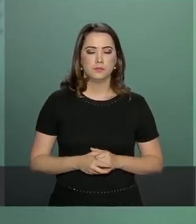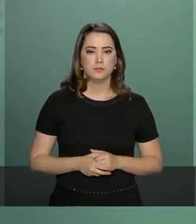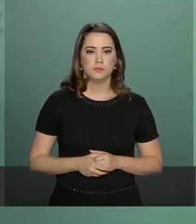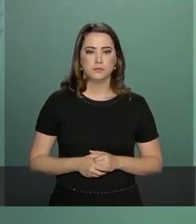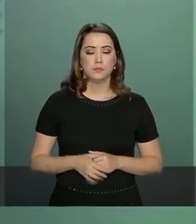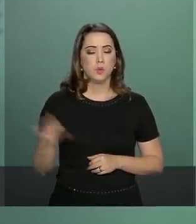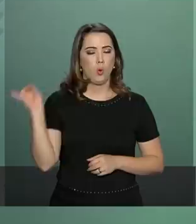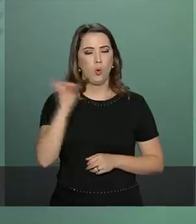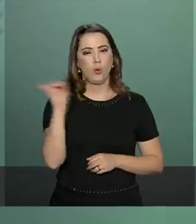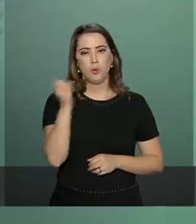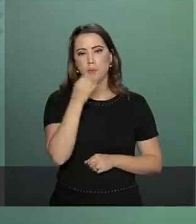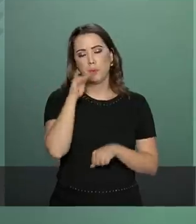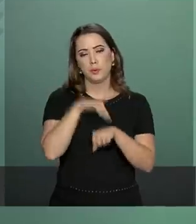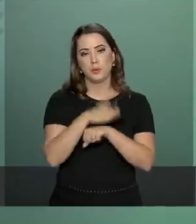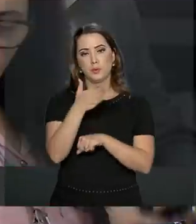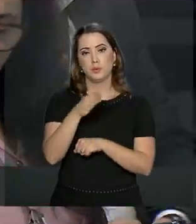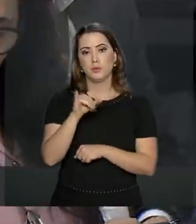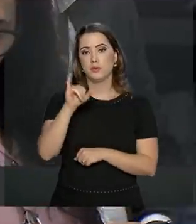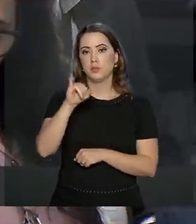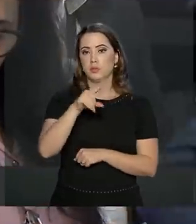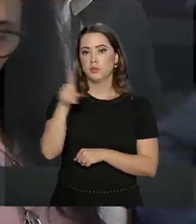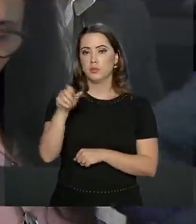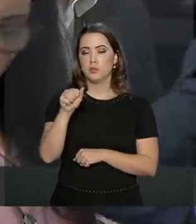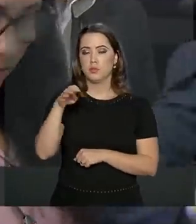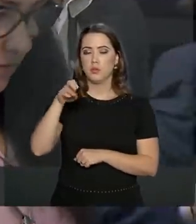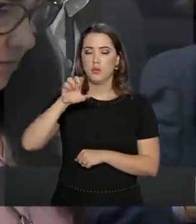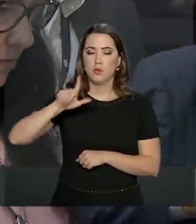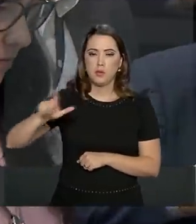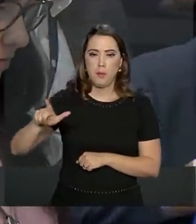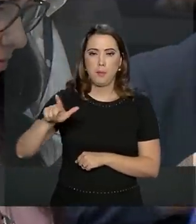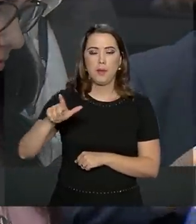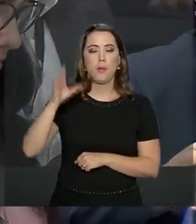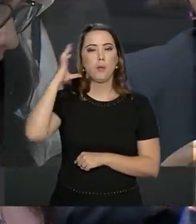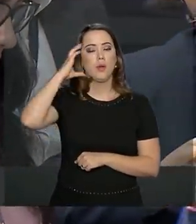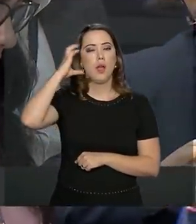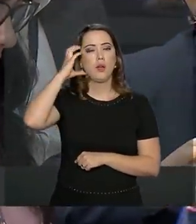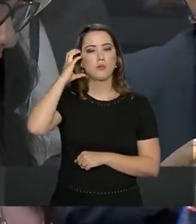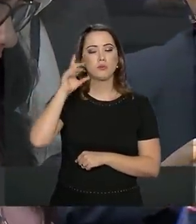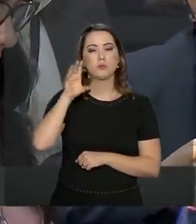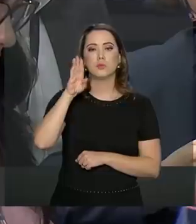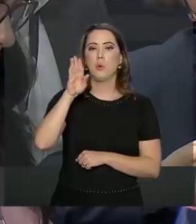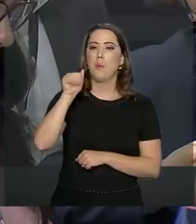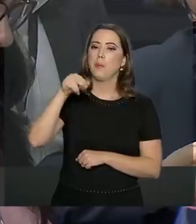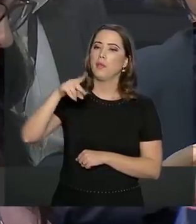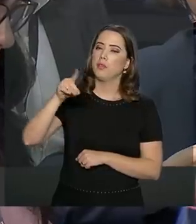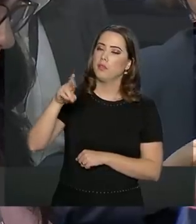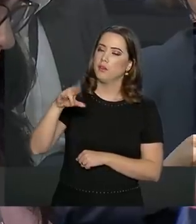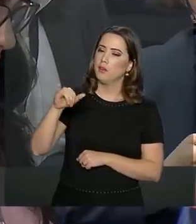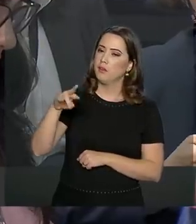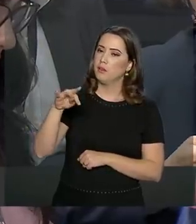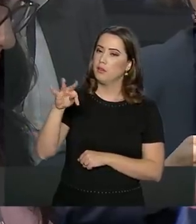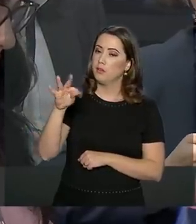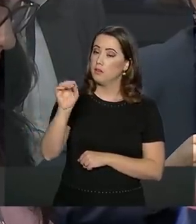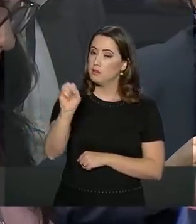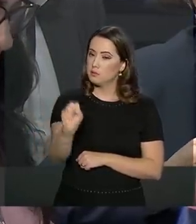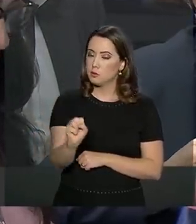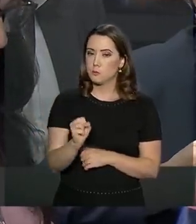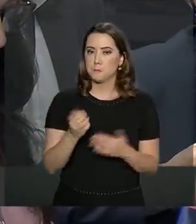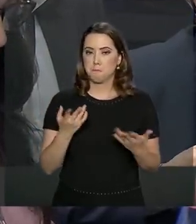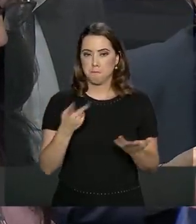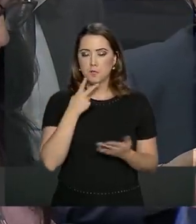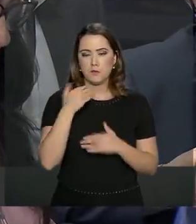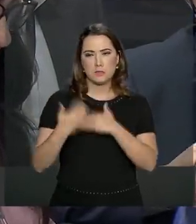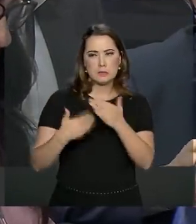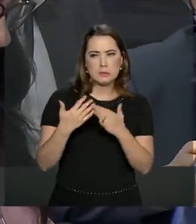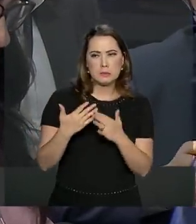Oi, porta-voz, boa noite. Isabel Mega, da Rádio Bandeirantes. Como vai, Isabel? Ainda em relação a esse clima